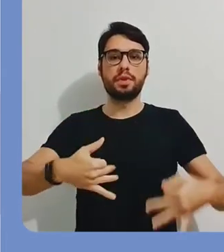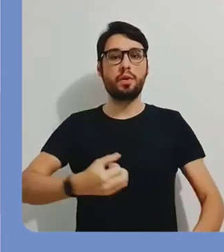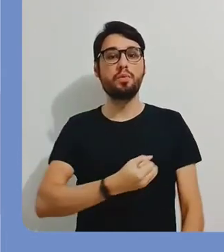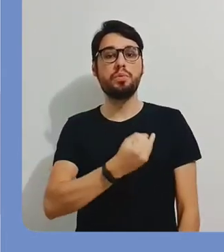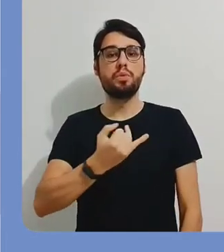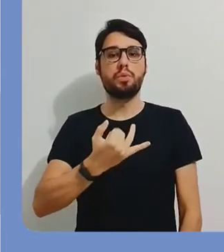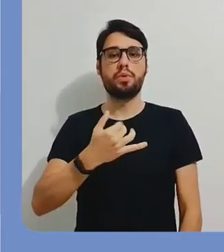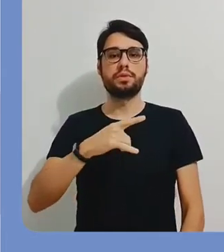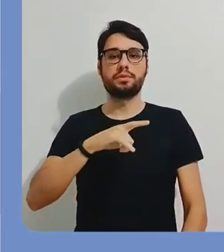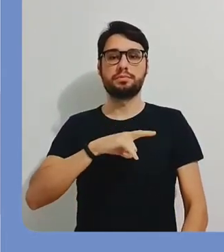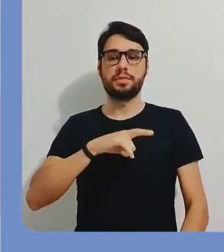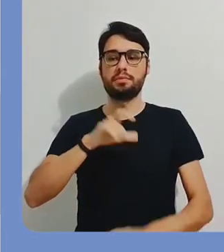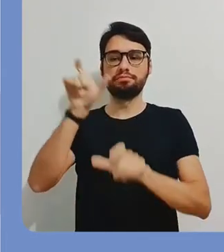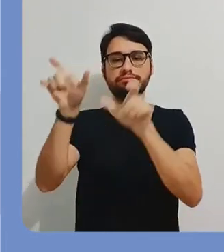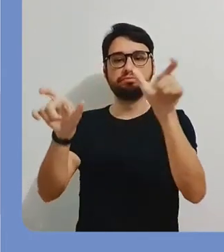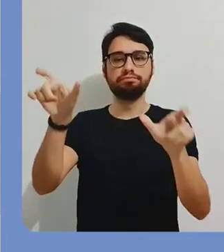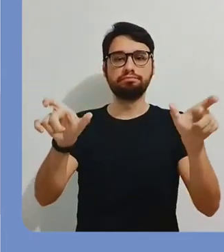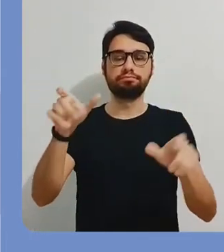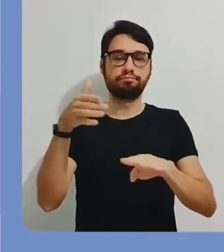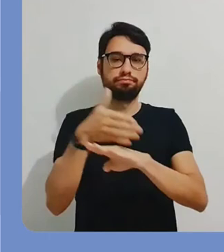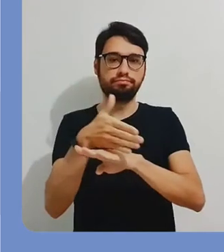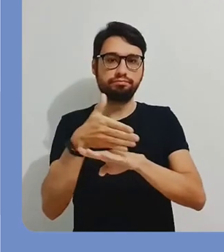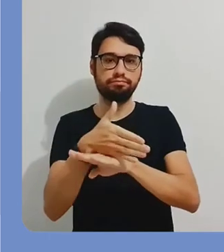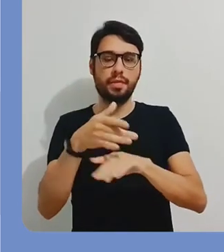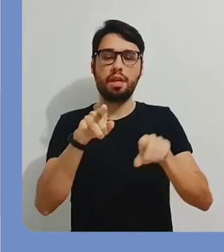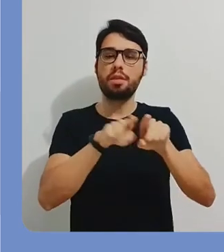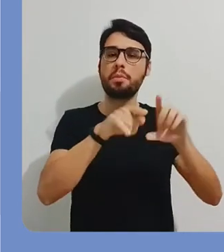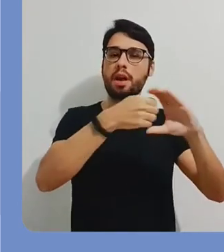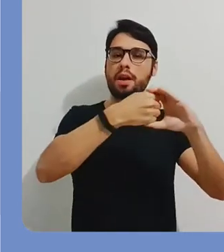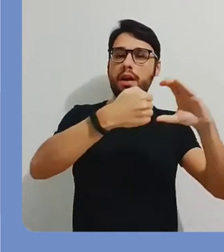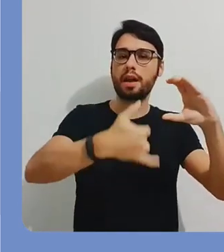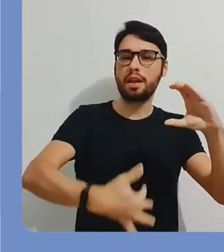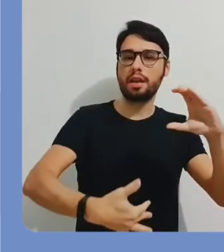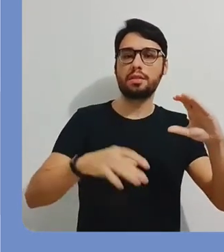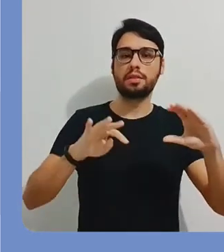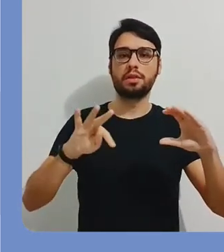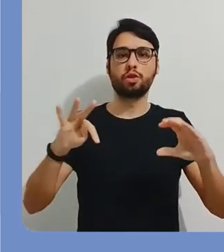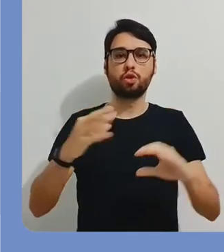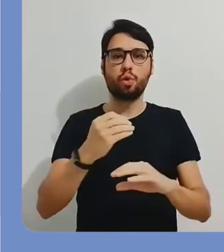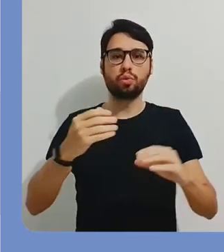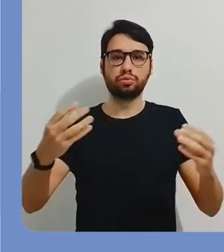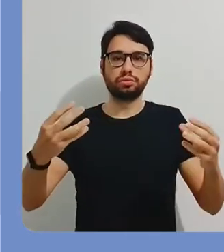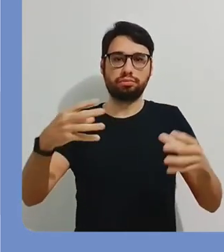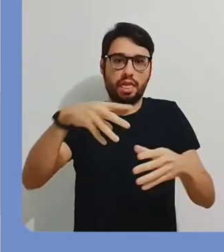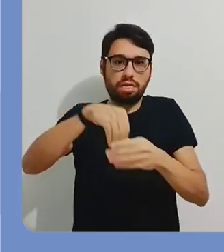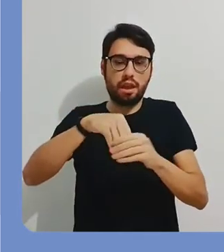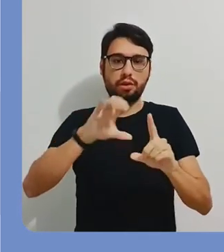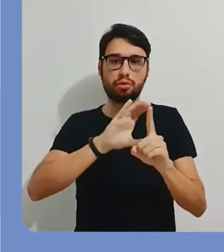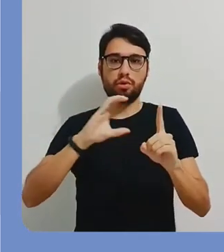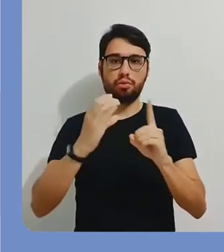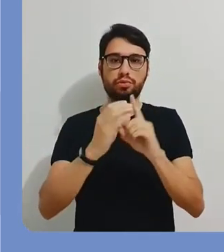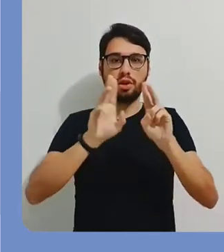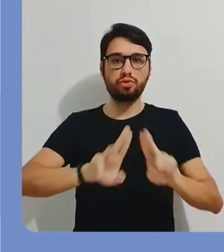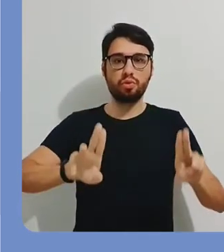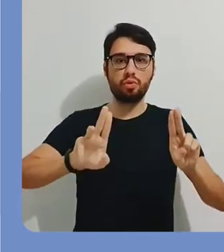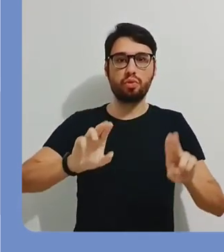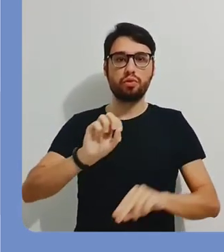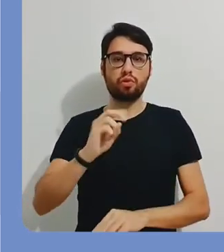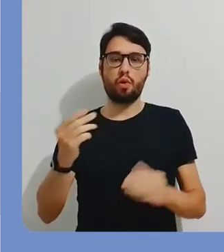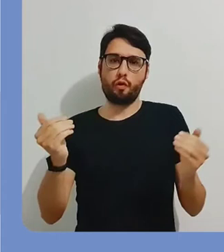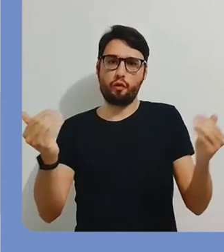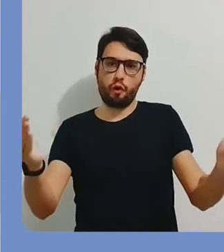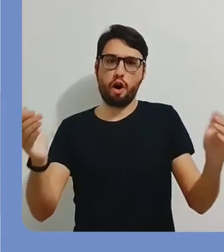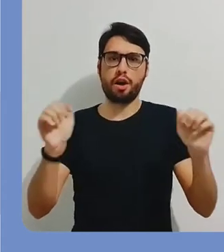participantes. E além disso, você pode ainda indicar as características dos participantes, se todos são pertencentes da